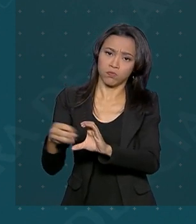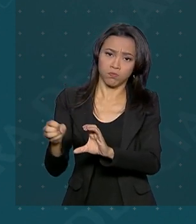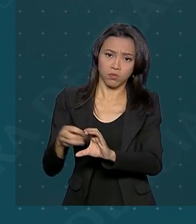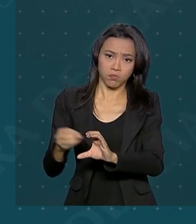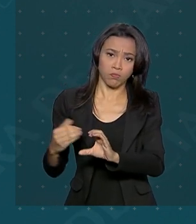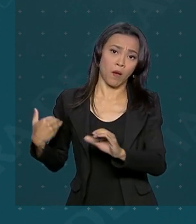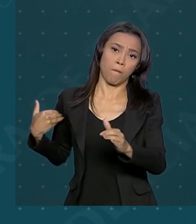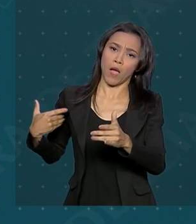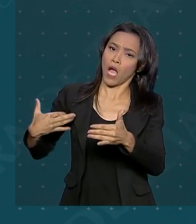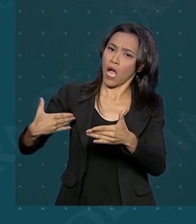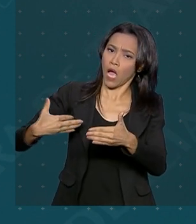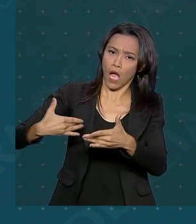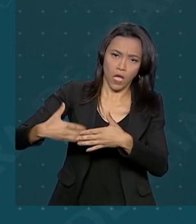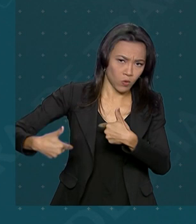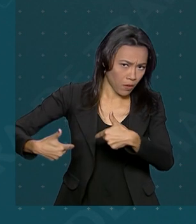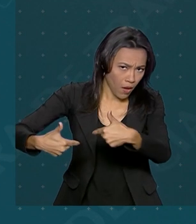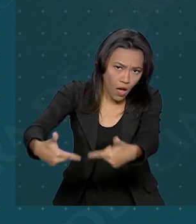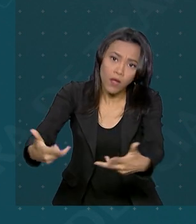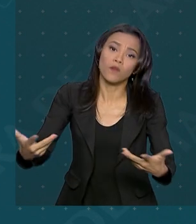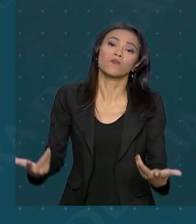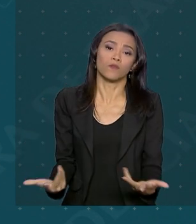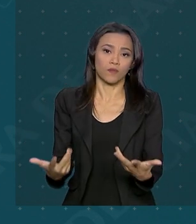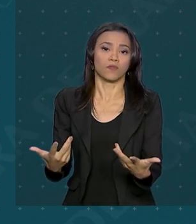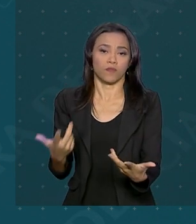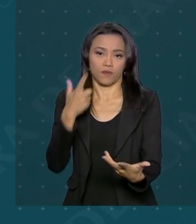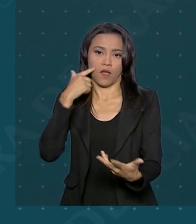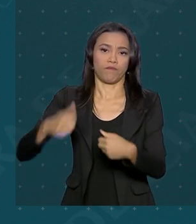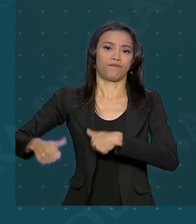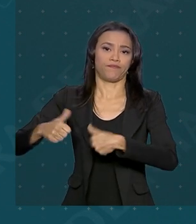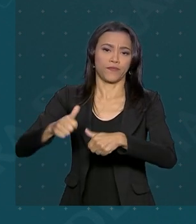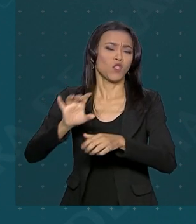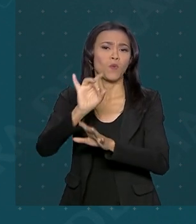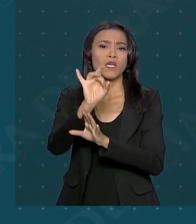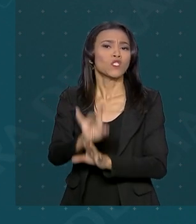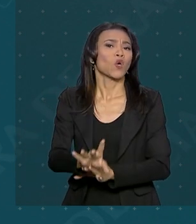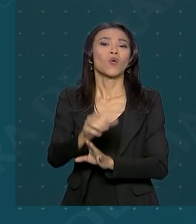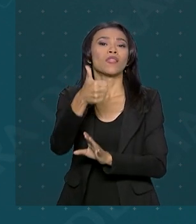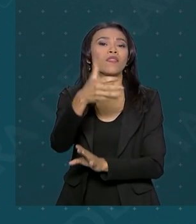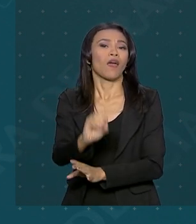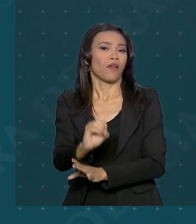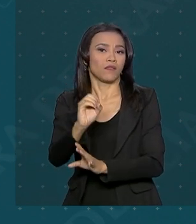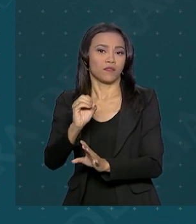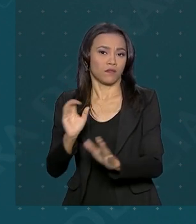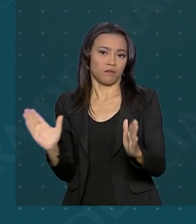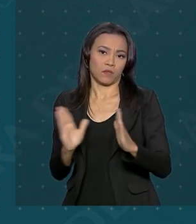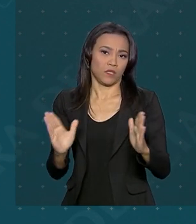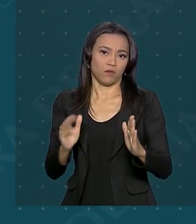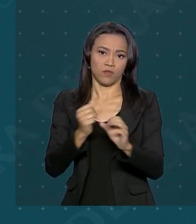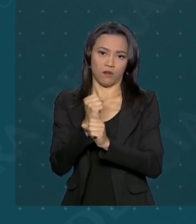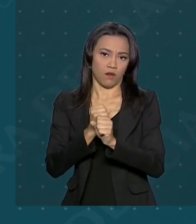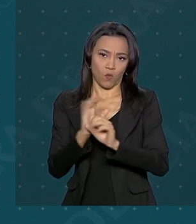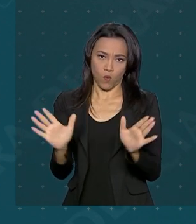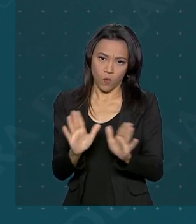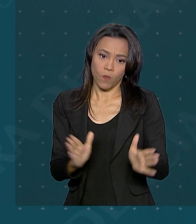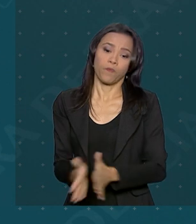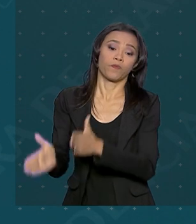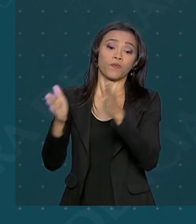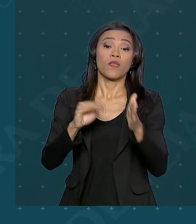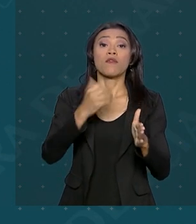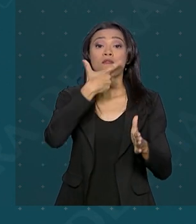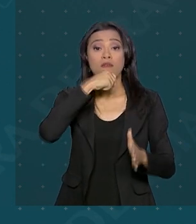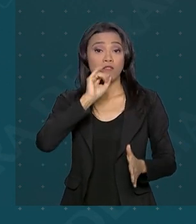ao longo do período trabalhado e não apenas os 10 maiores anos. A reforma poupou quem já está